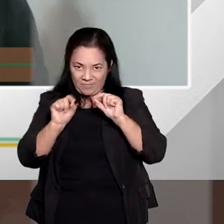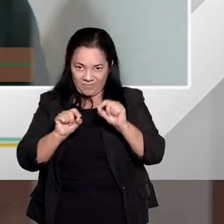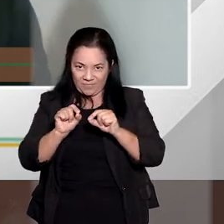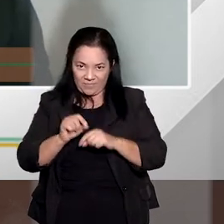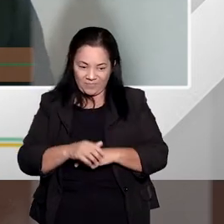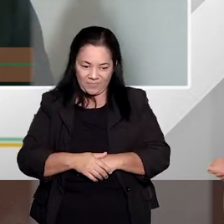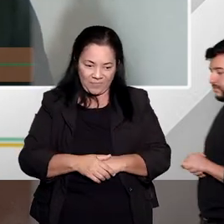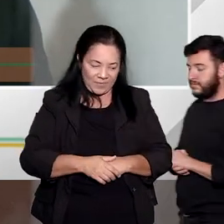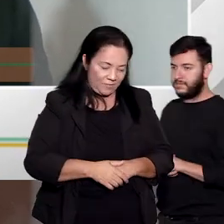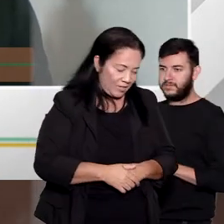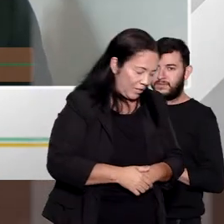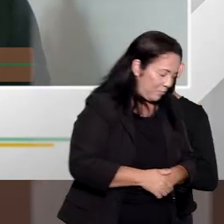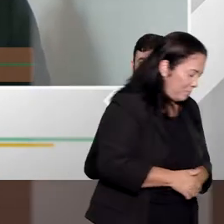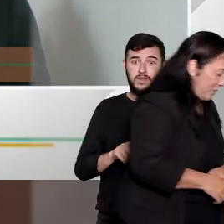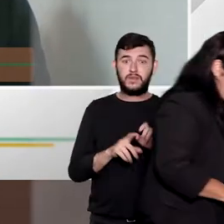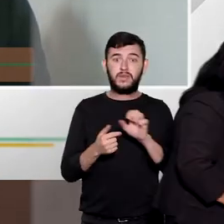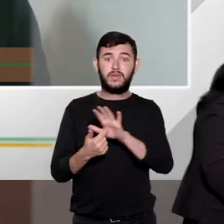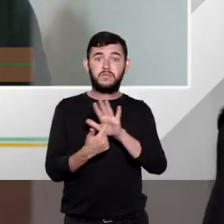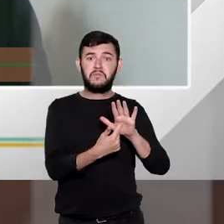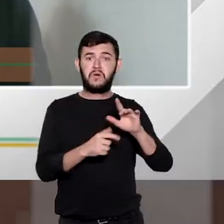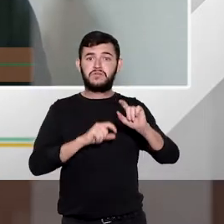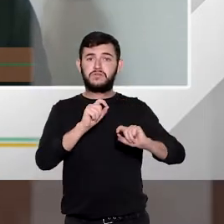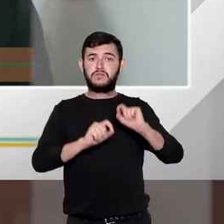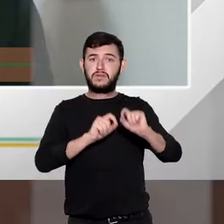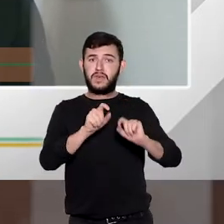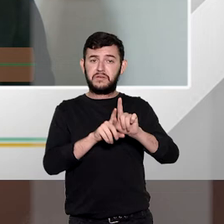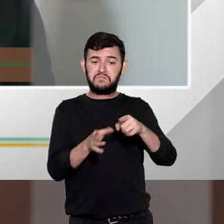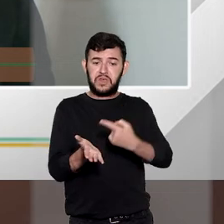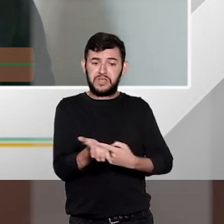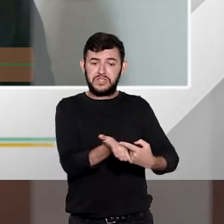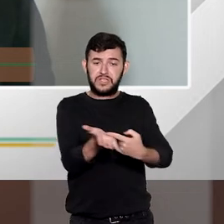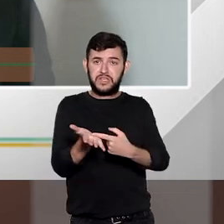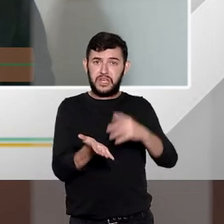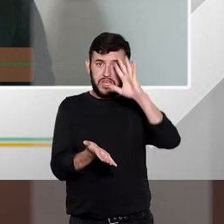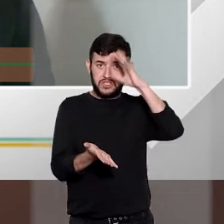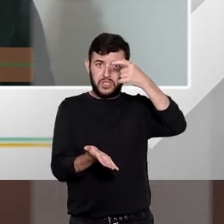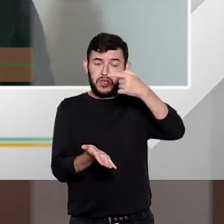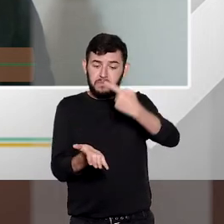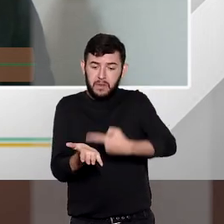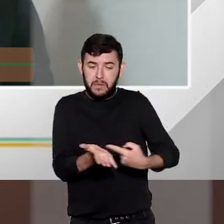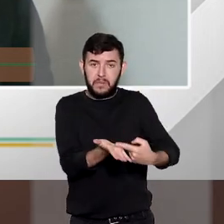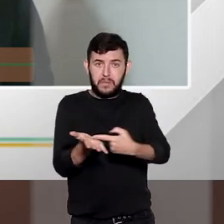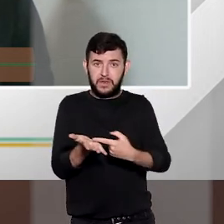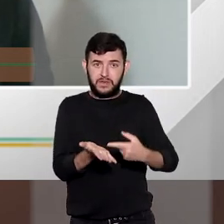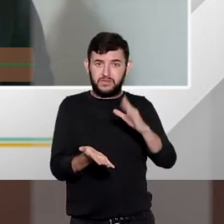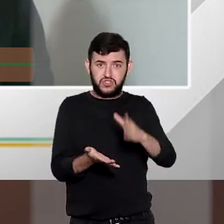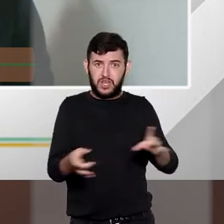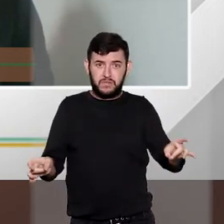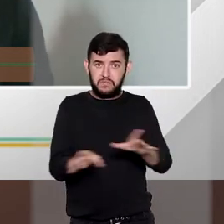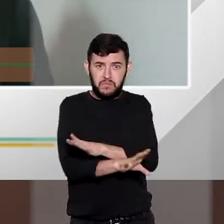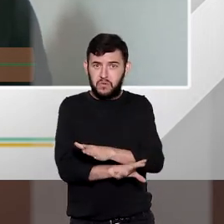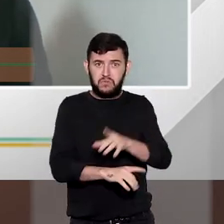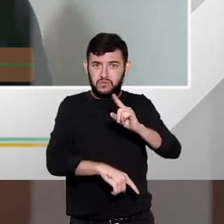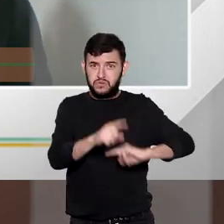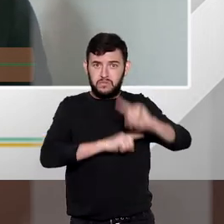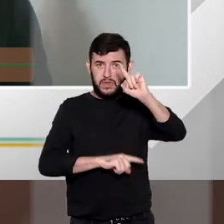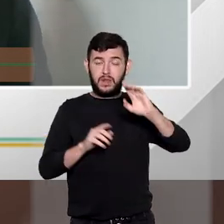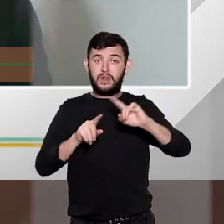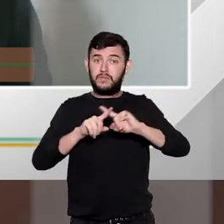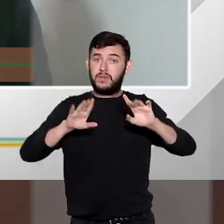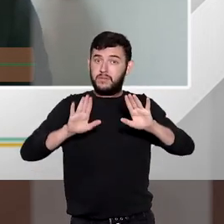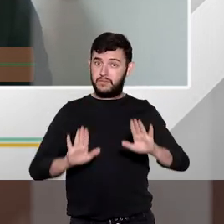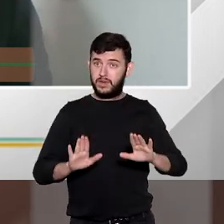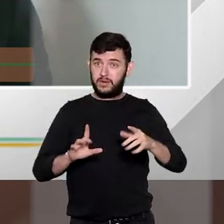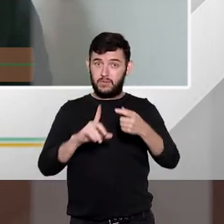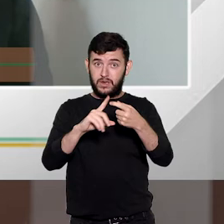A quem critica, é claro que esse entendimento está superado, mas qual que é o detalhe, né? Quando a gente fala de circunstância atenuante, pela redação do artigo